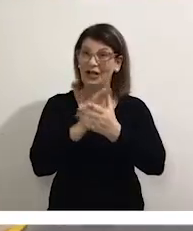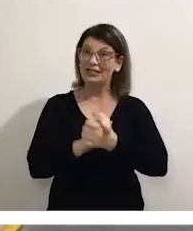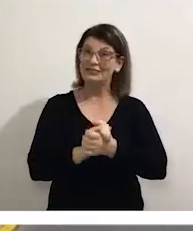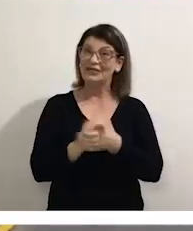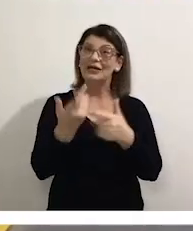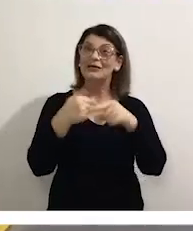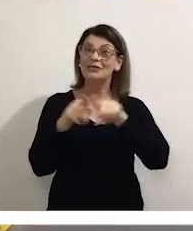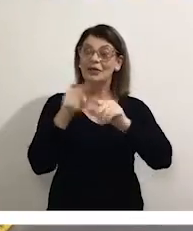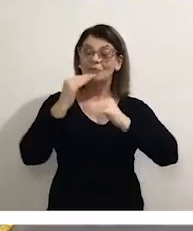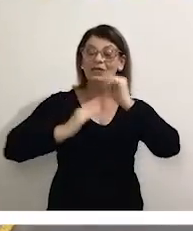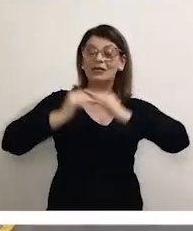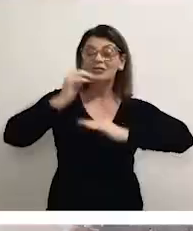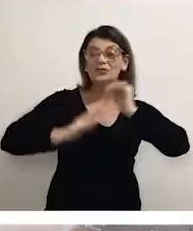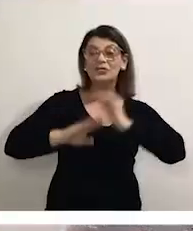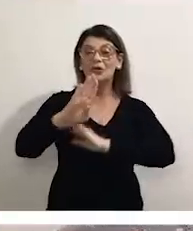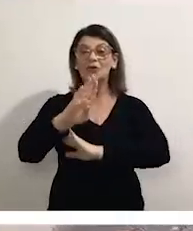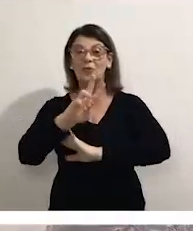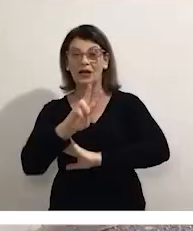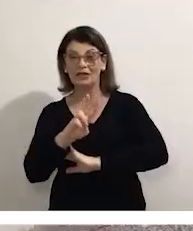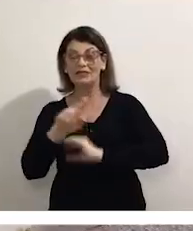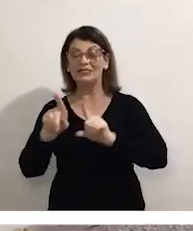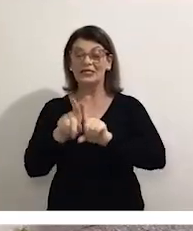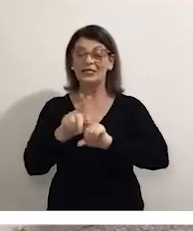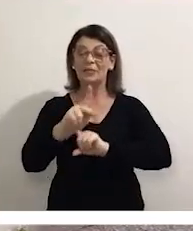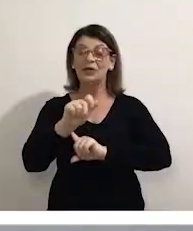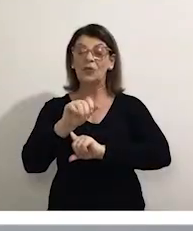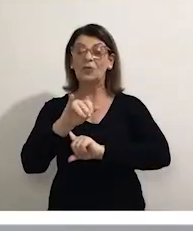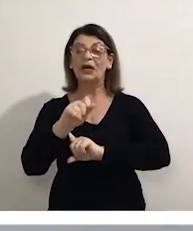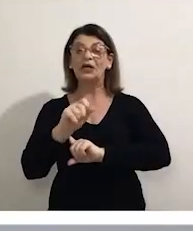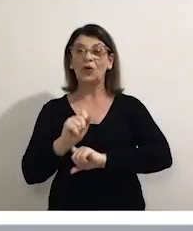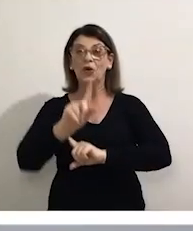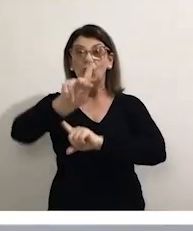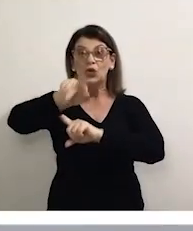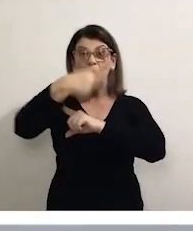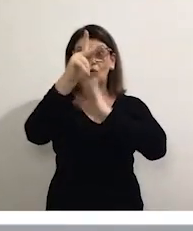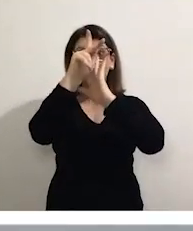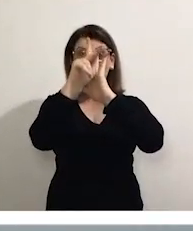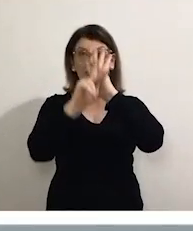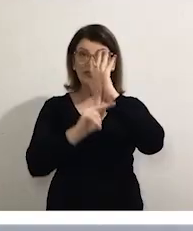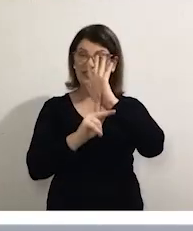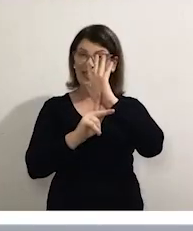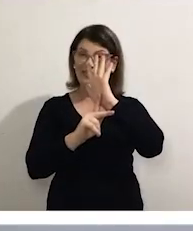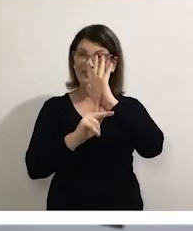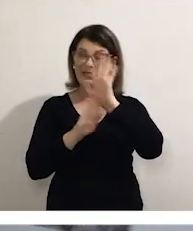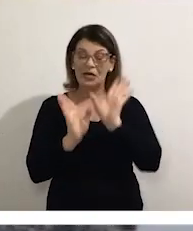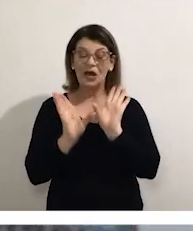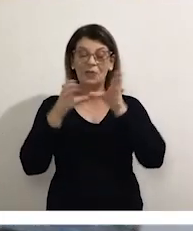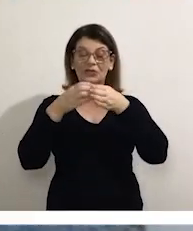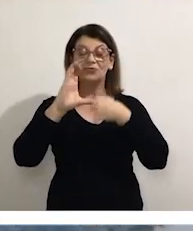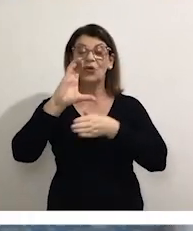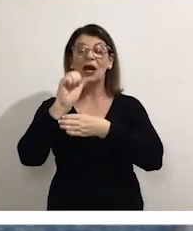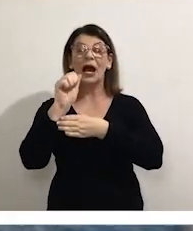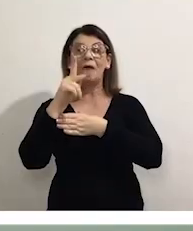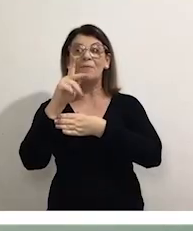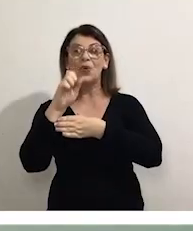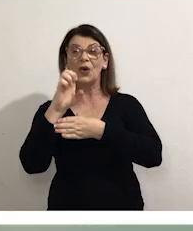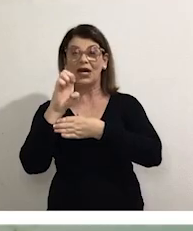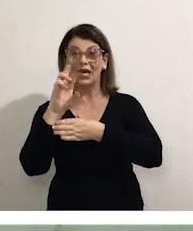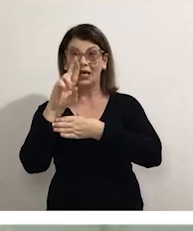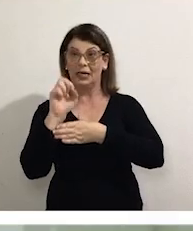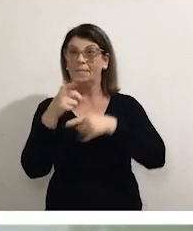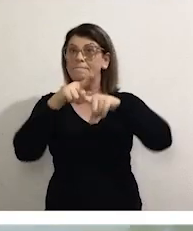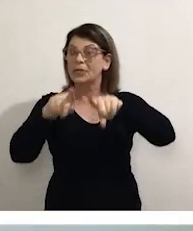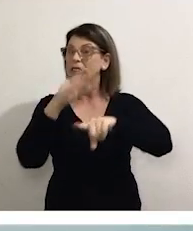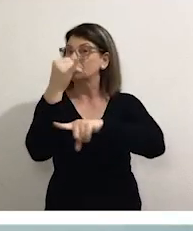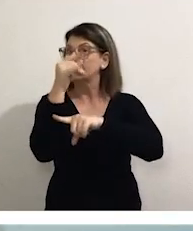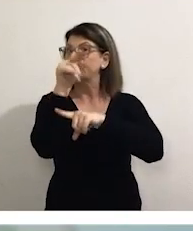e em Construção no Bela Vista e no Paiol Grande. E o próximo projeto é para a comunidade de Capoeire. Mas é